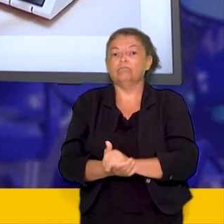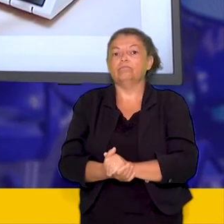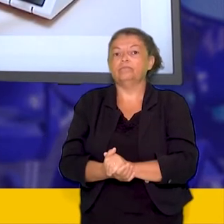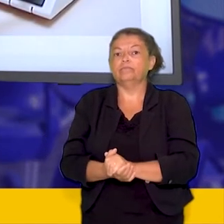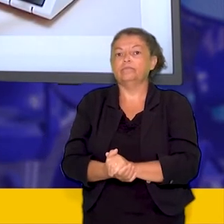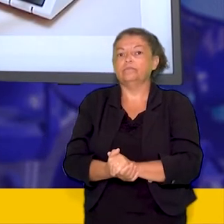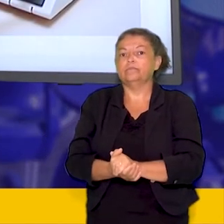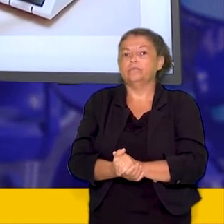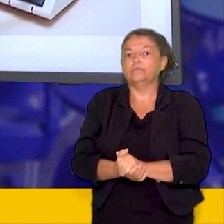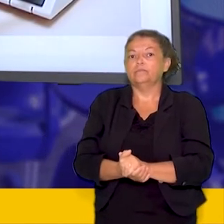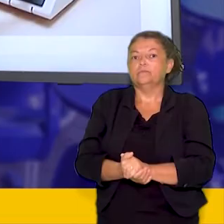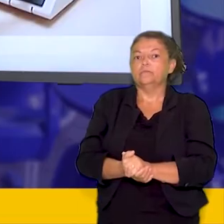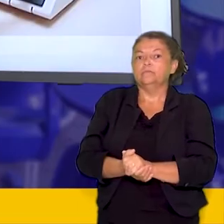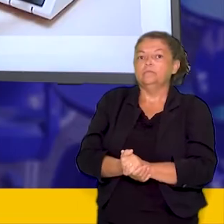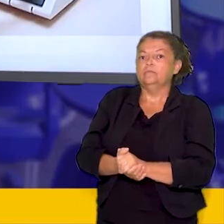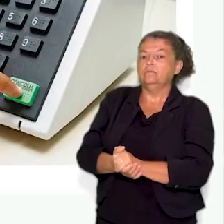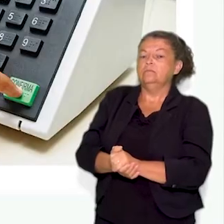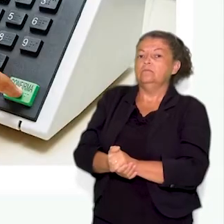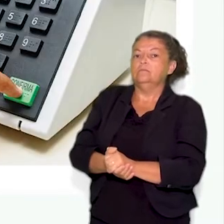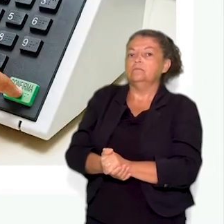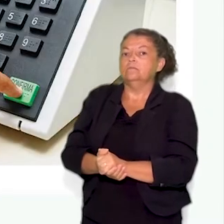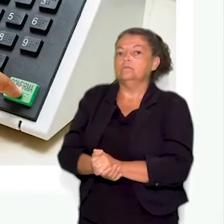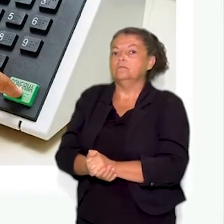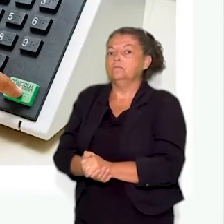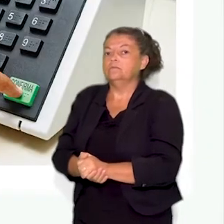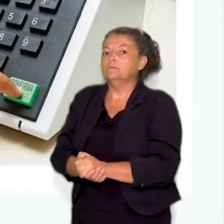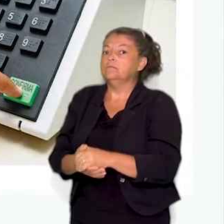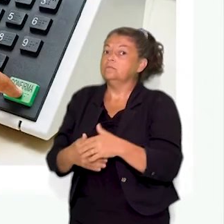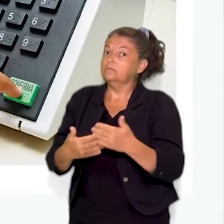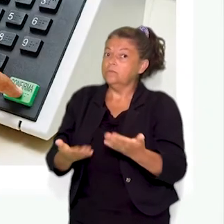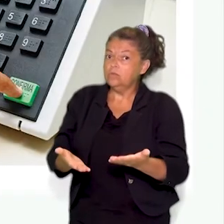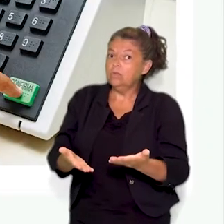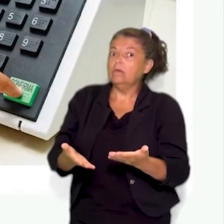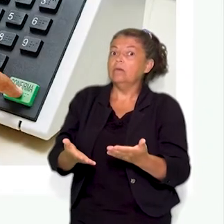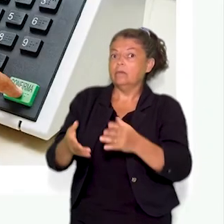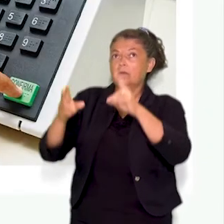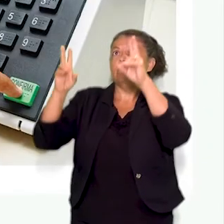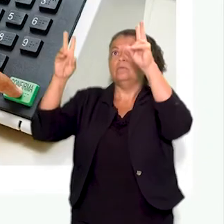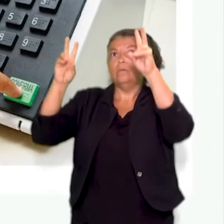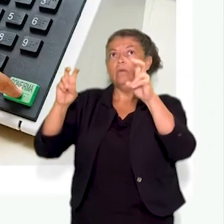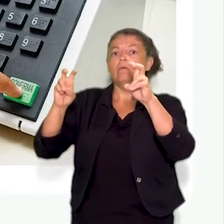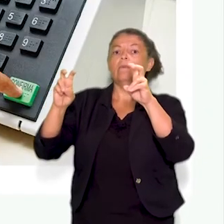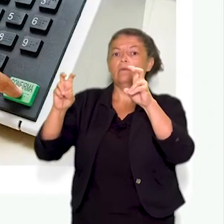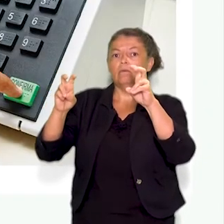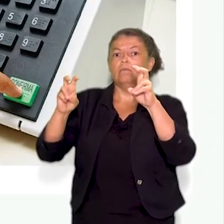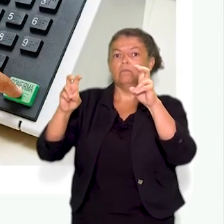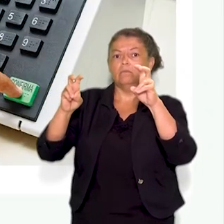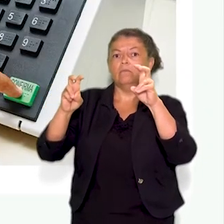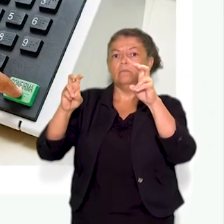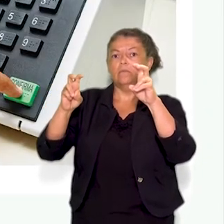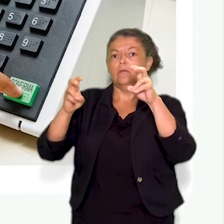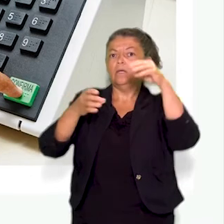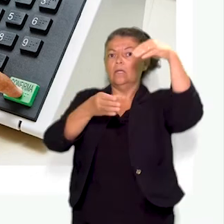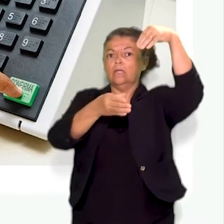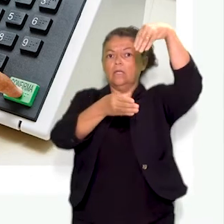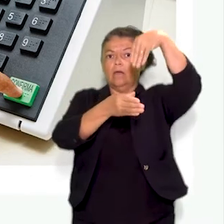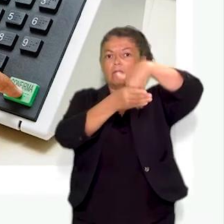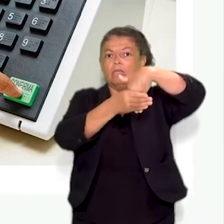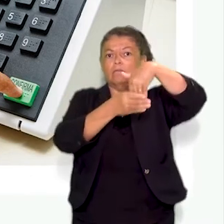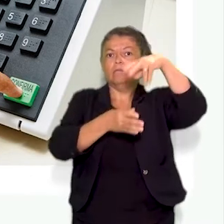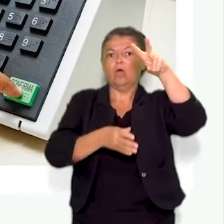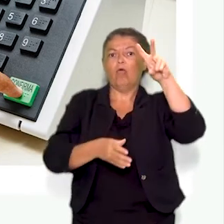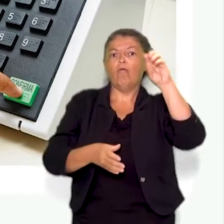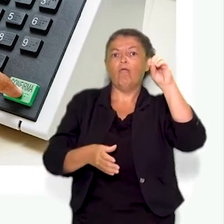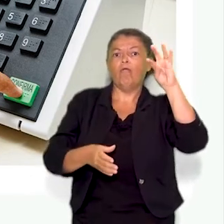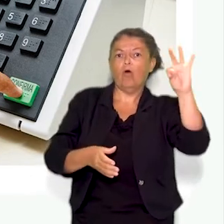Mas iremos verificar que a problematização desse voto de cabresto. E nos dias de hoje? Como é?